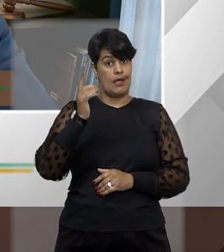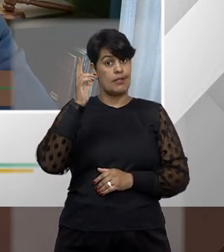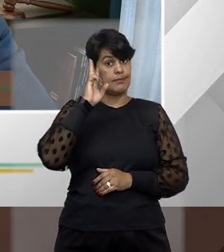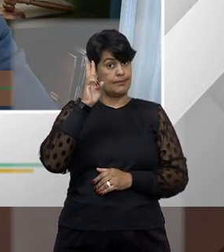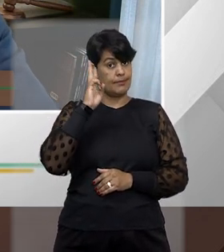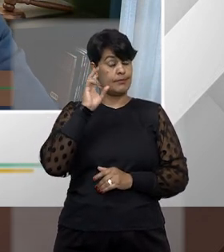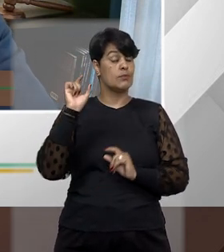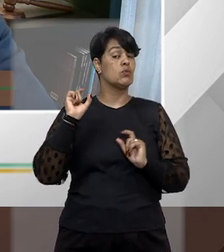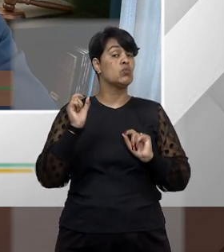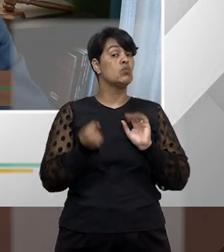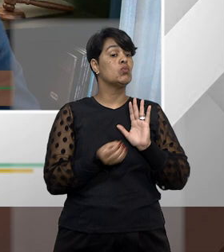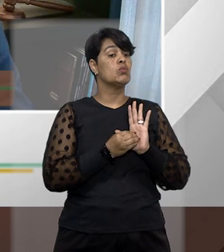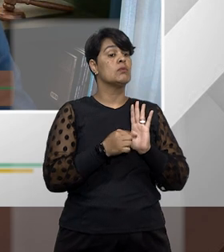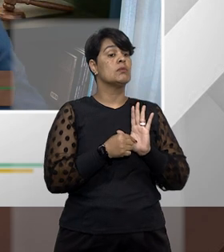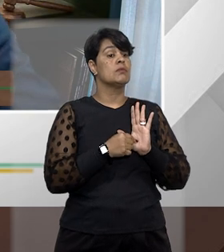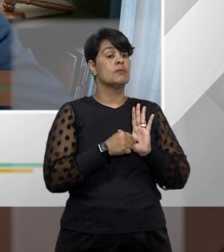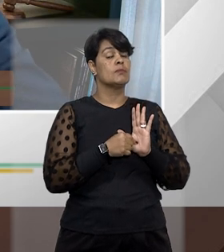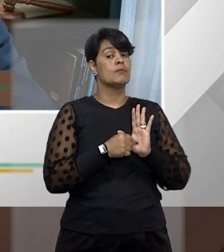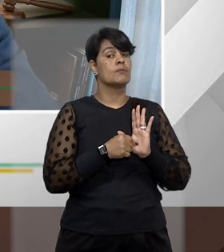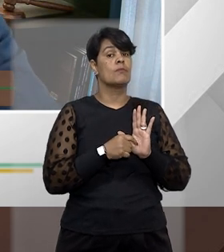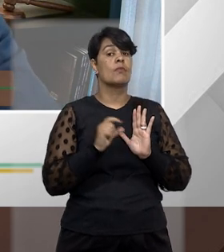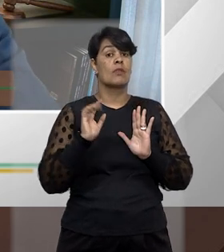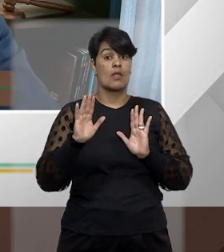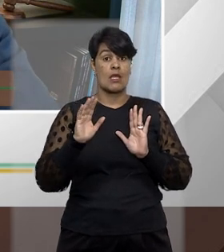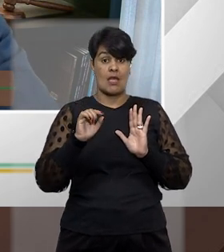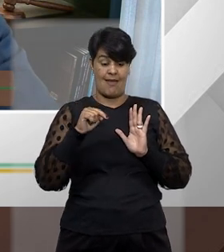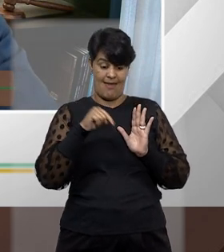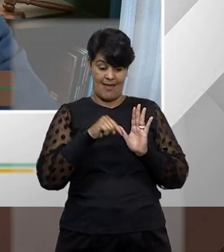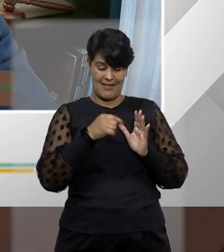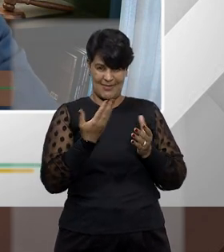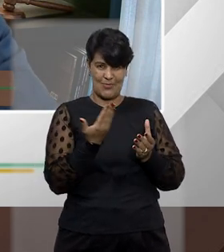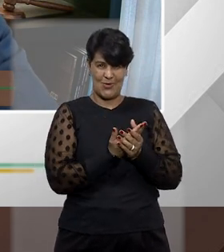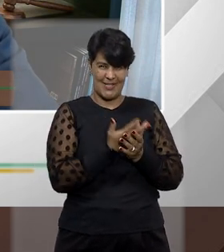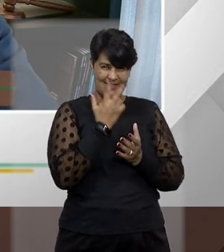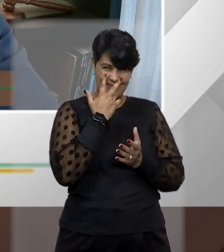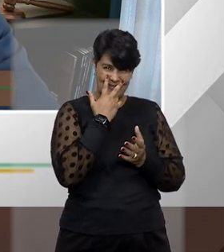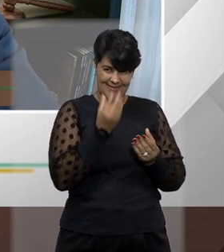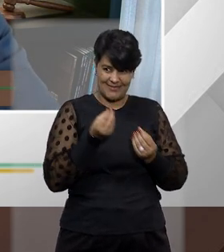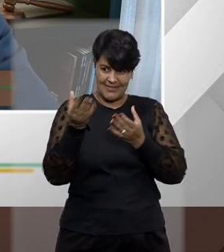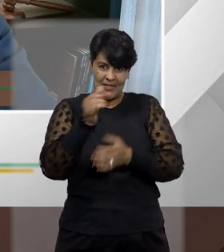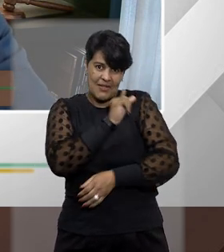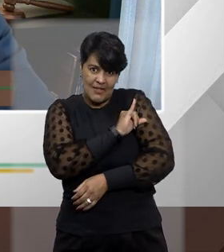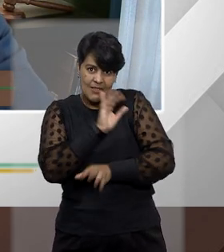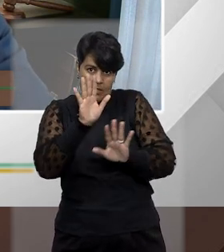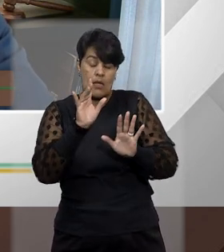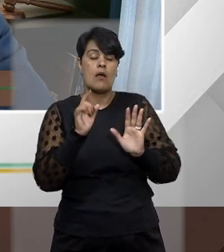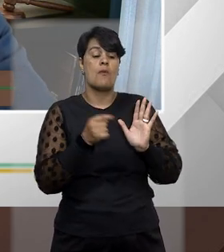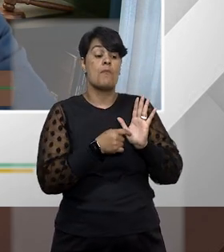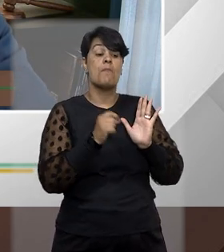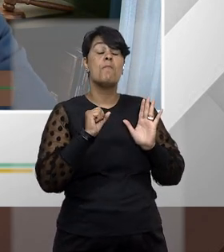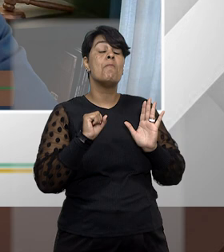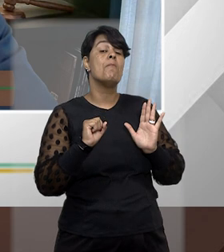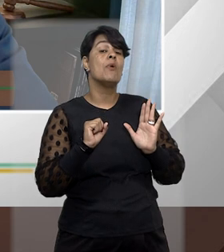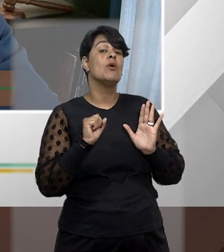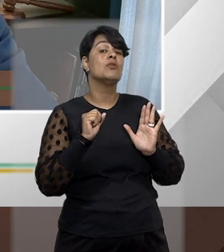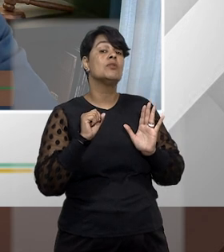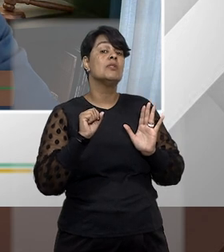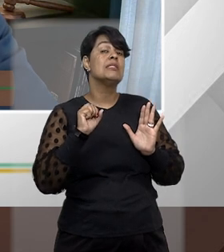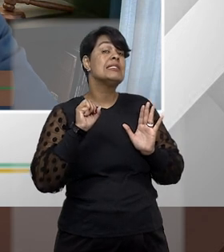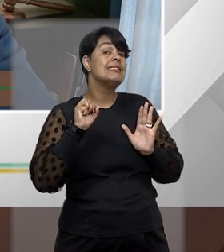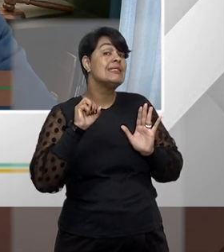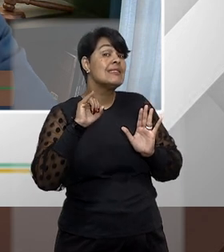do STJ fala que só pode remeter esse processo se não for o caso de